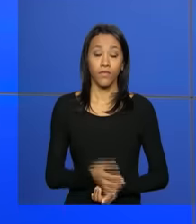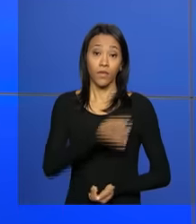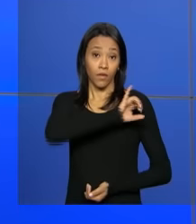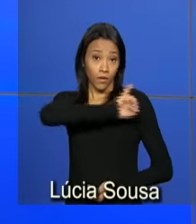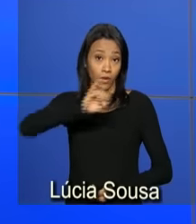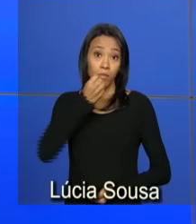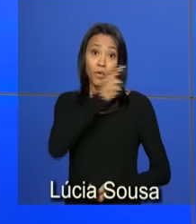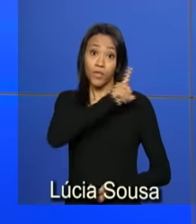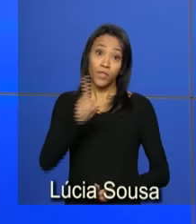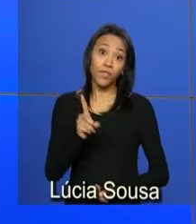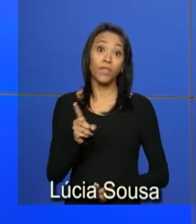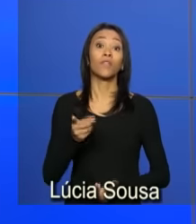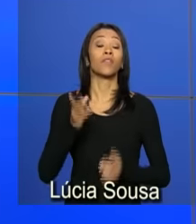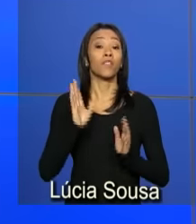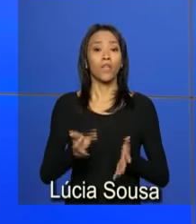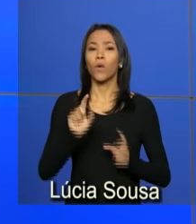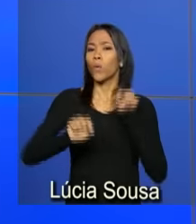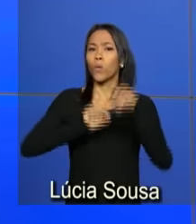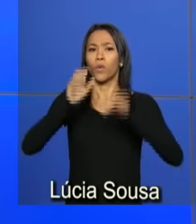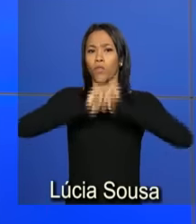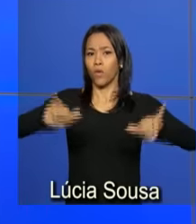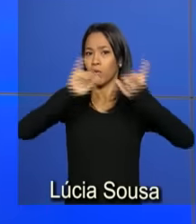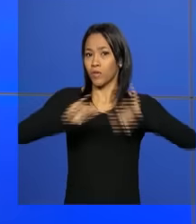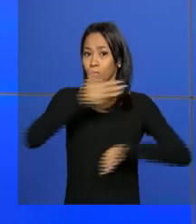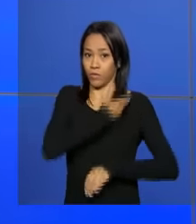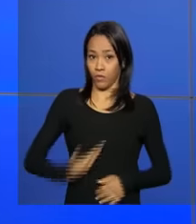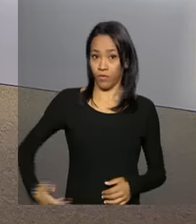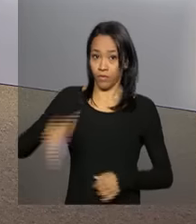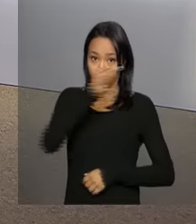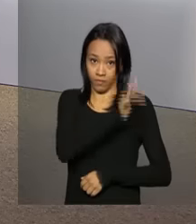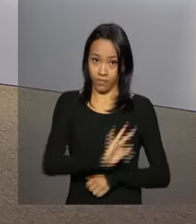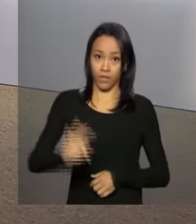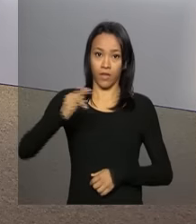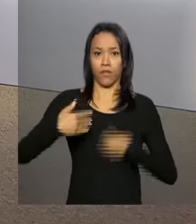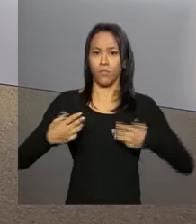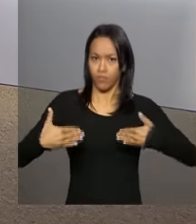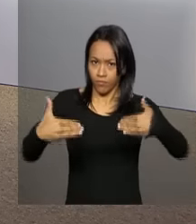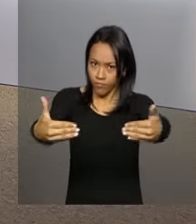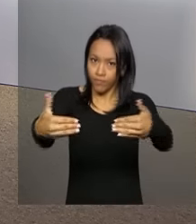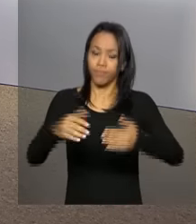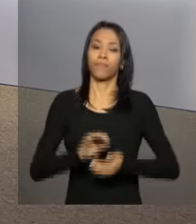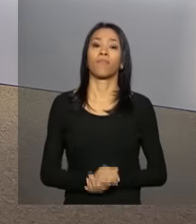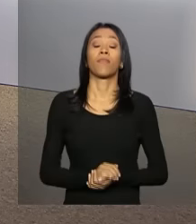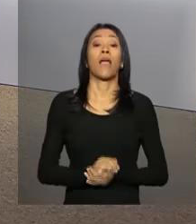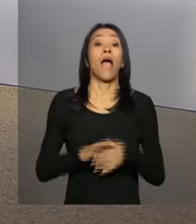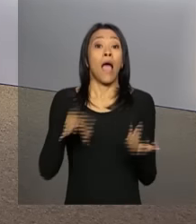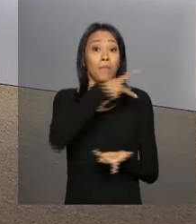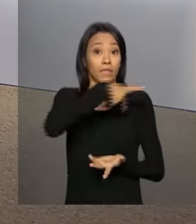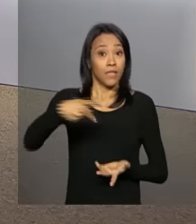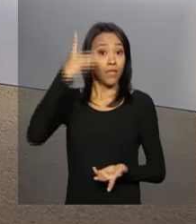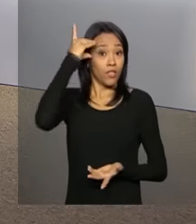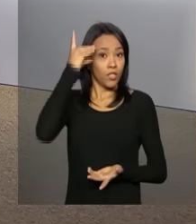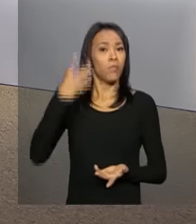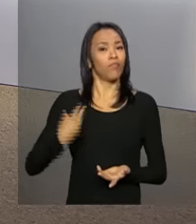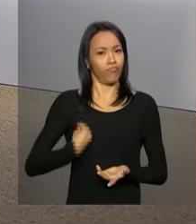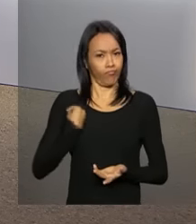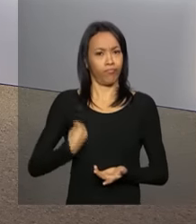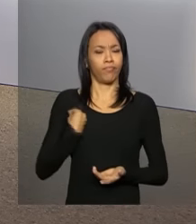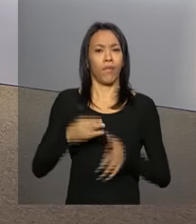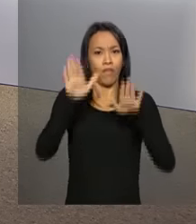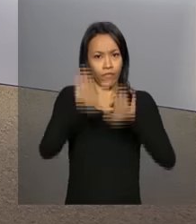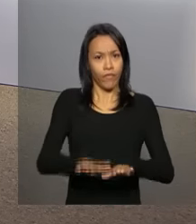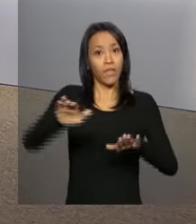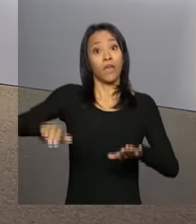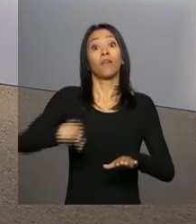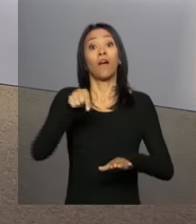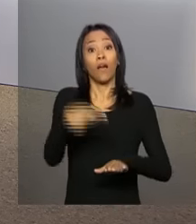Olá, bom dia, estamos no ar com as notícias do governo federal. A presidenta Dilma Rousseff passa o dia em Brasília, onde cumpre a agenda